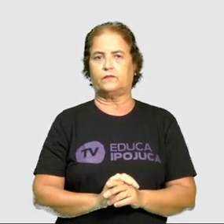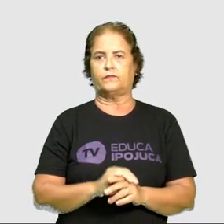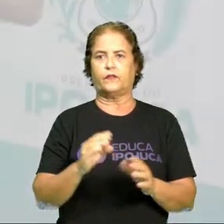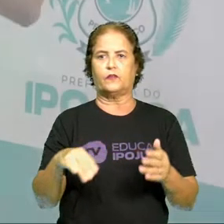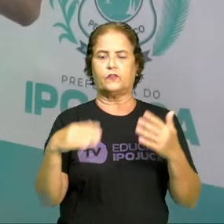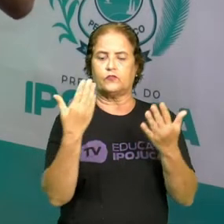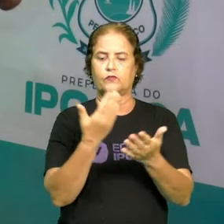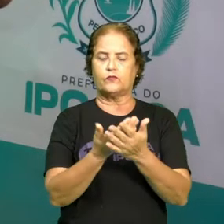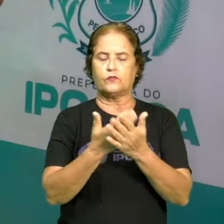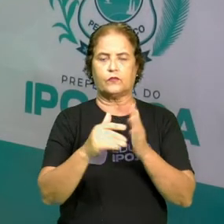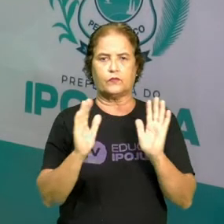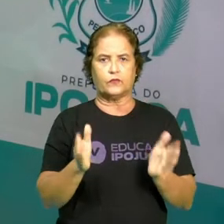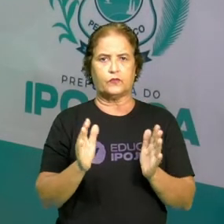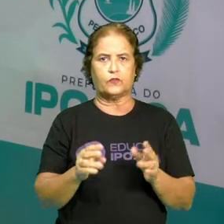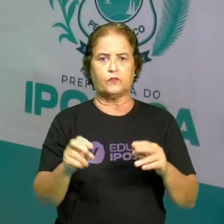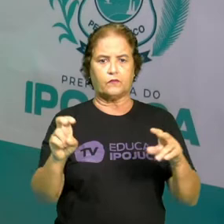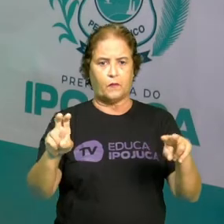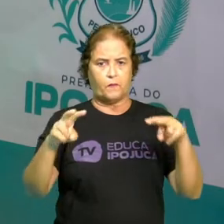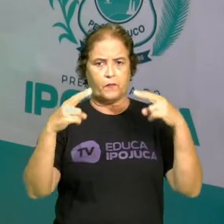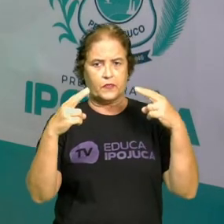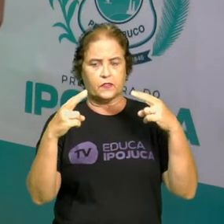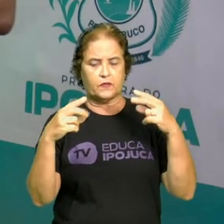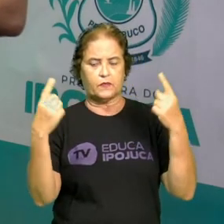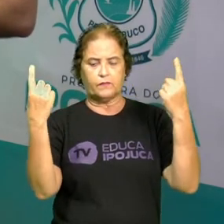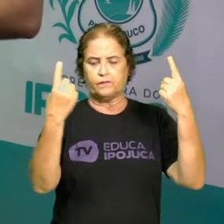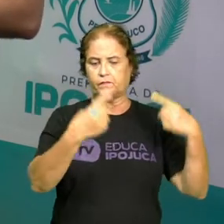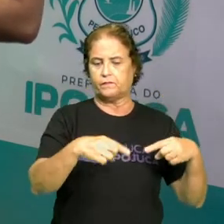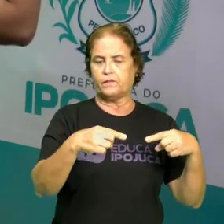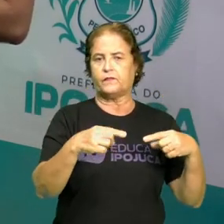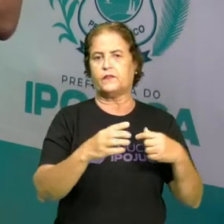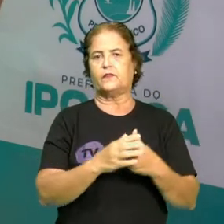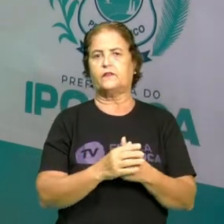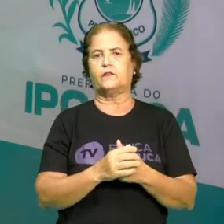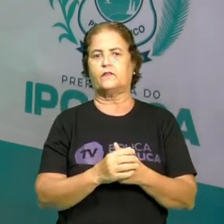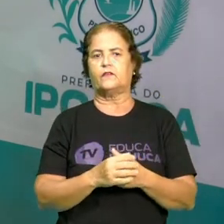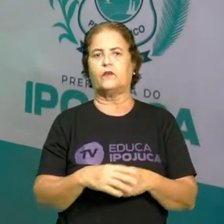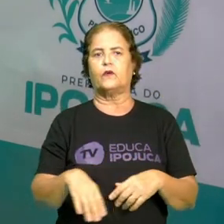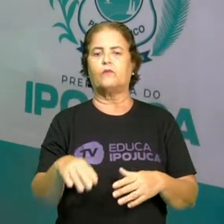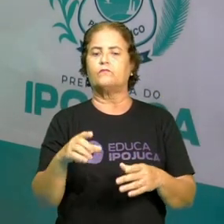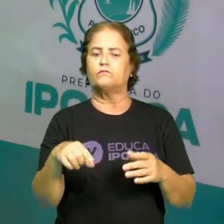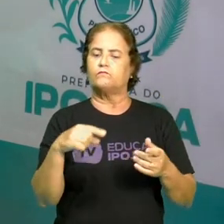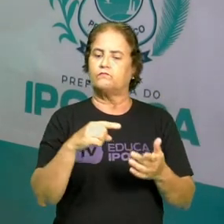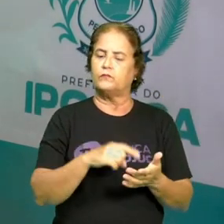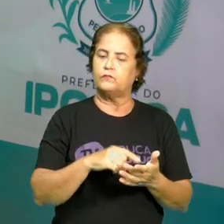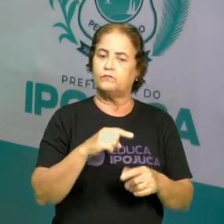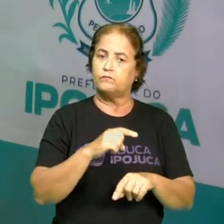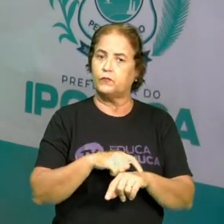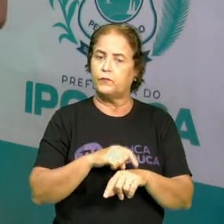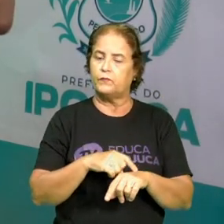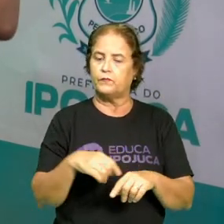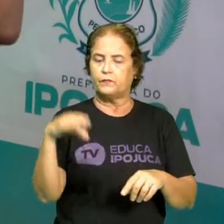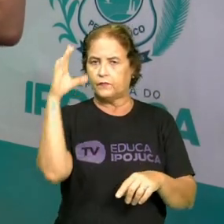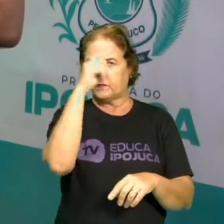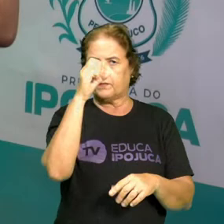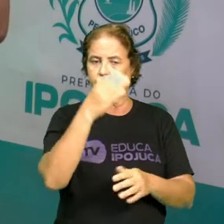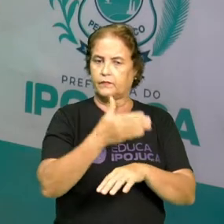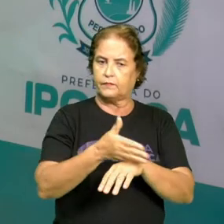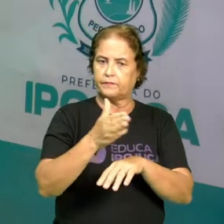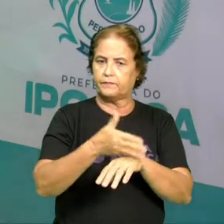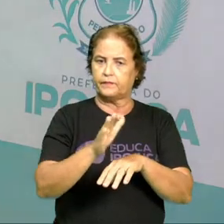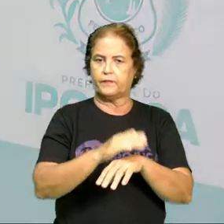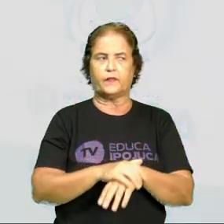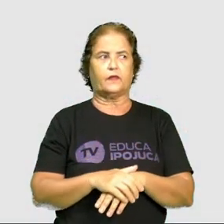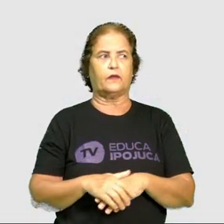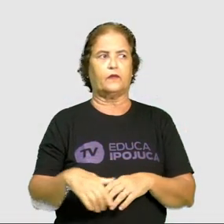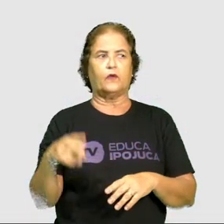E vamos perceber o nosso desafio. É o momento de aprender praticando. Observe aqui